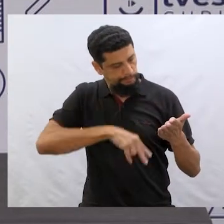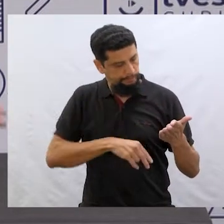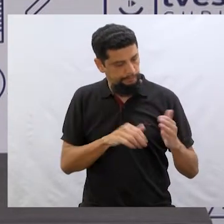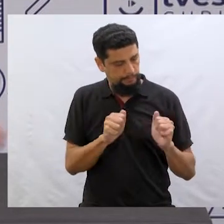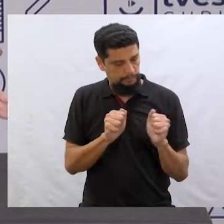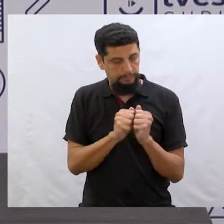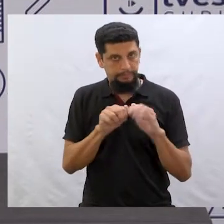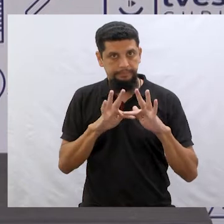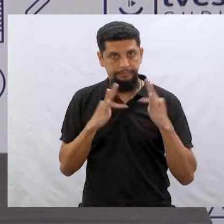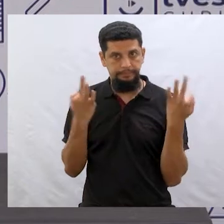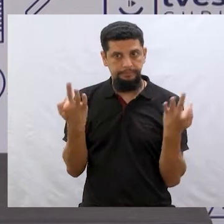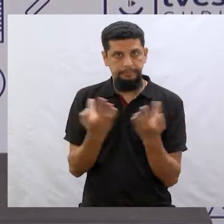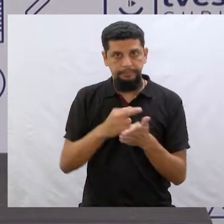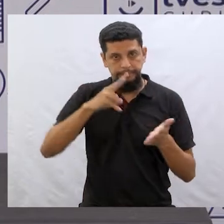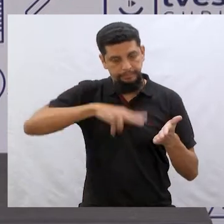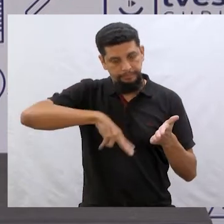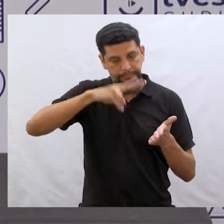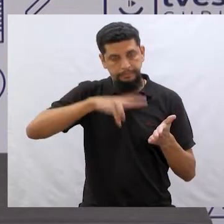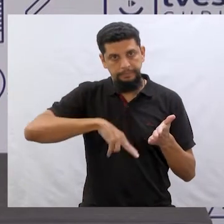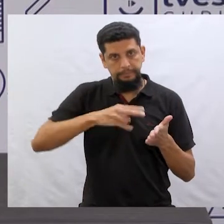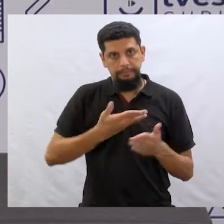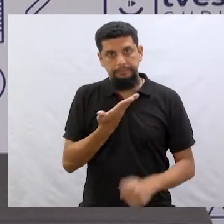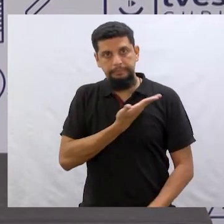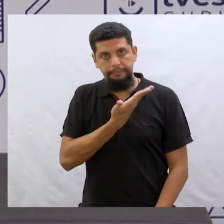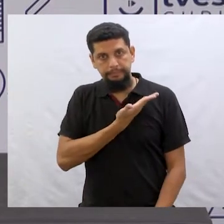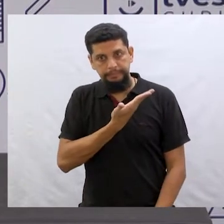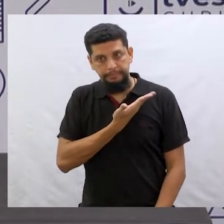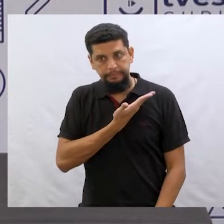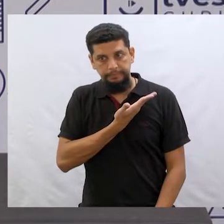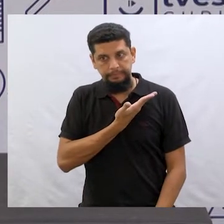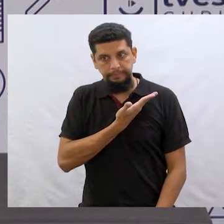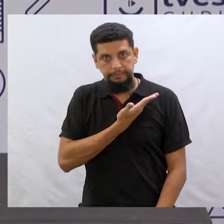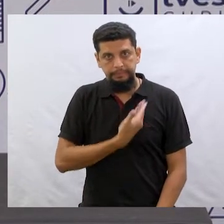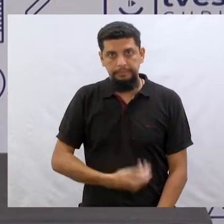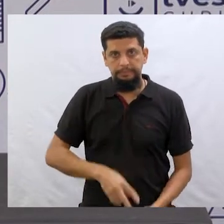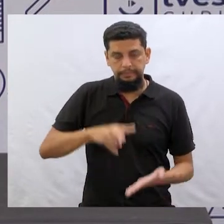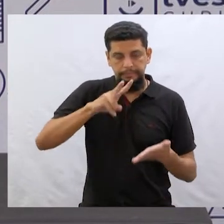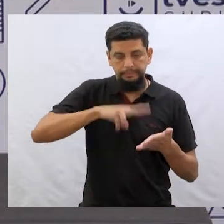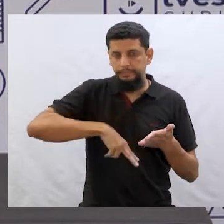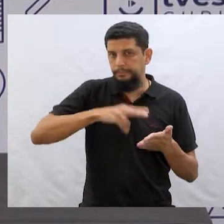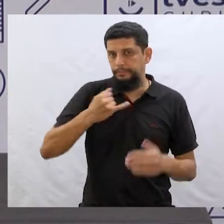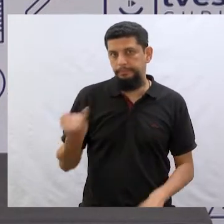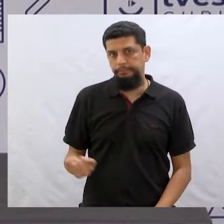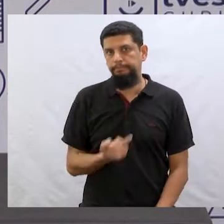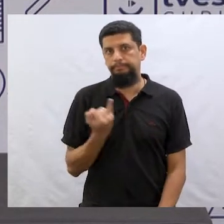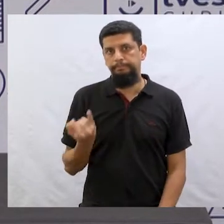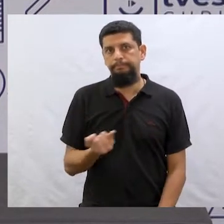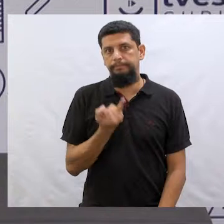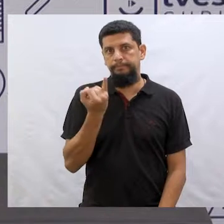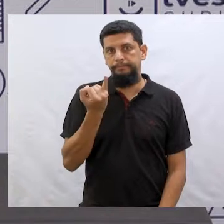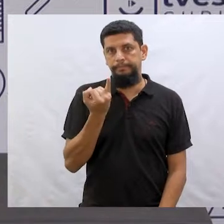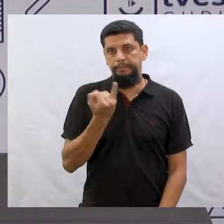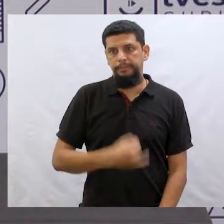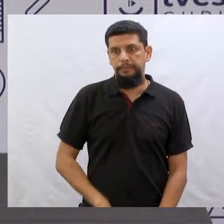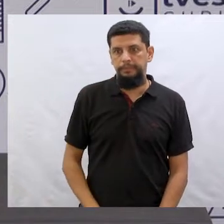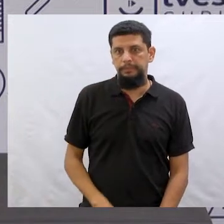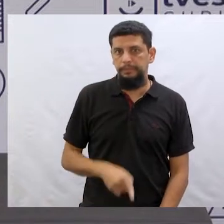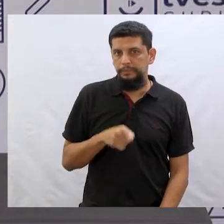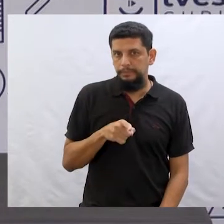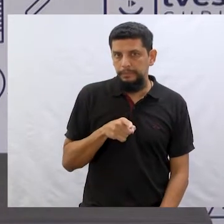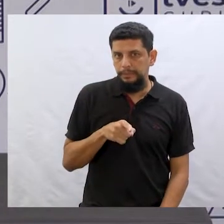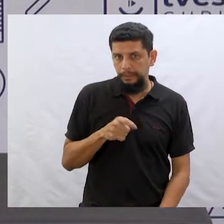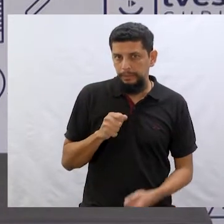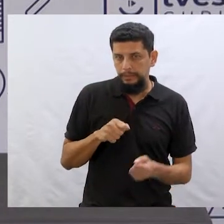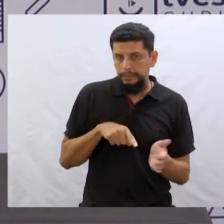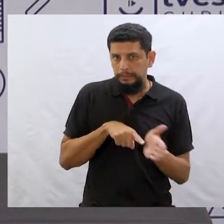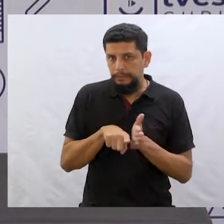ler em família, ler com amigos, enfim. A leitura é muito importante. Você deve estar